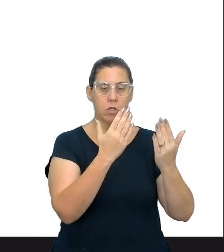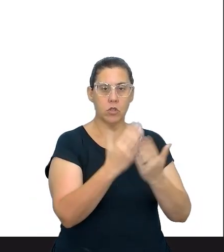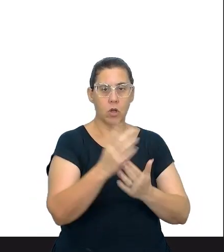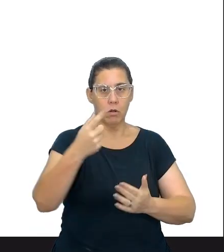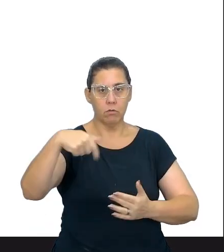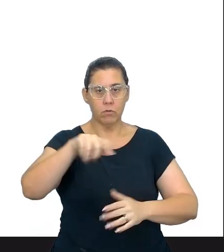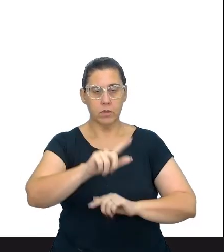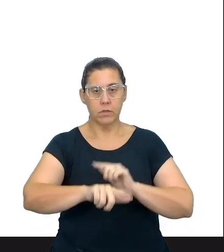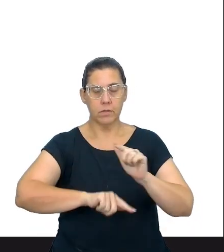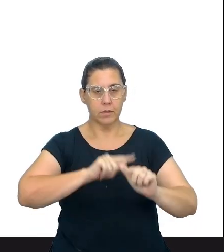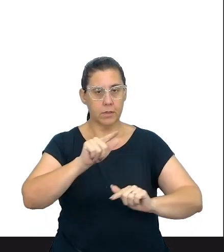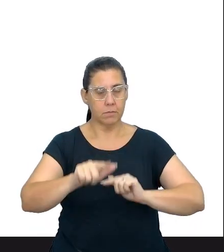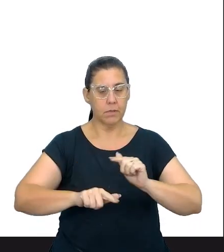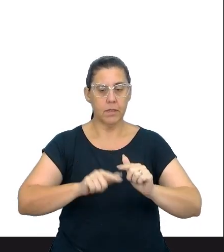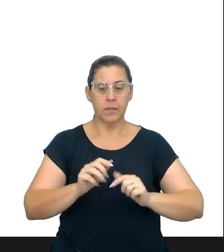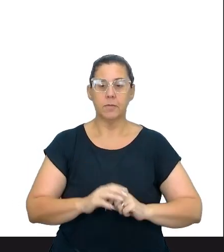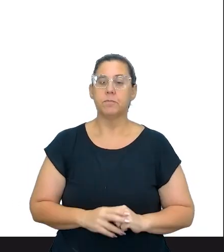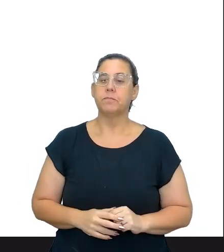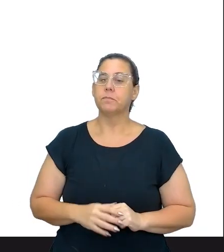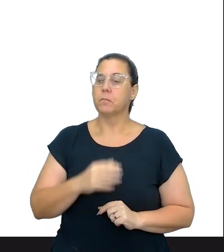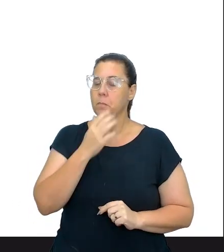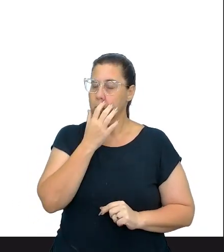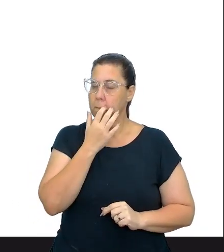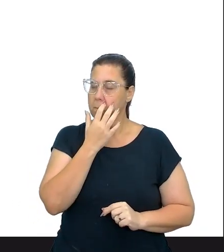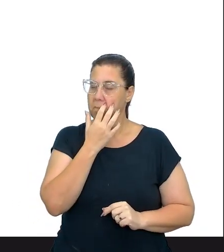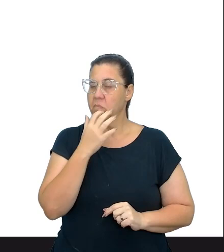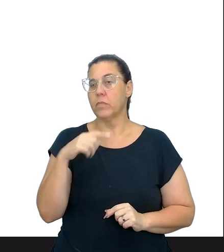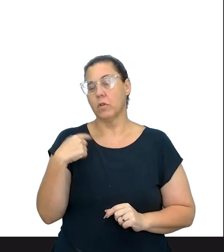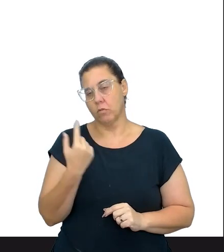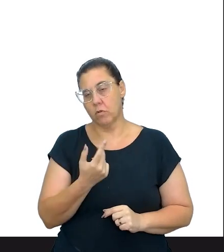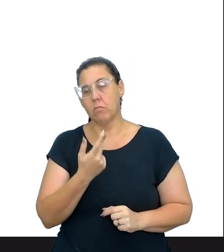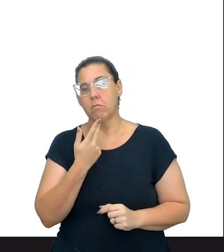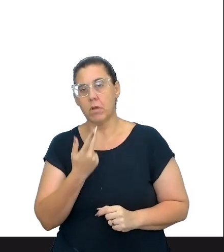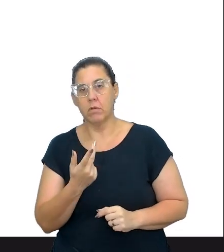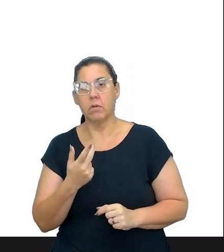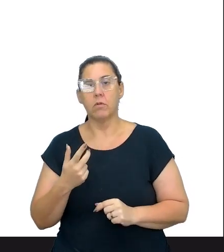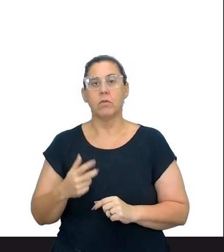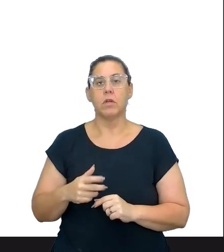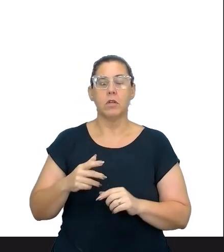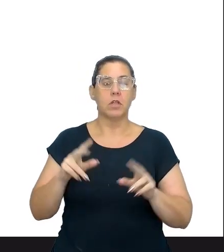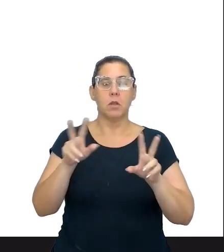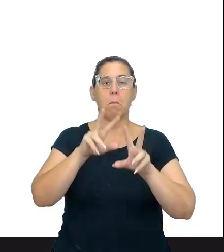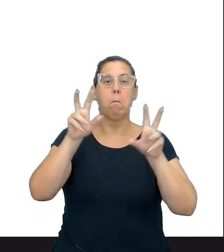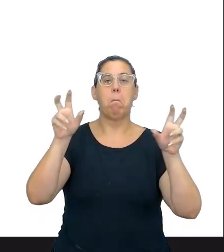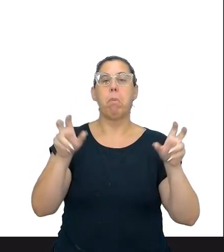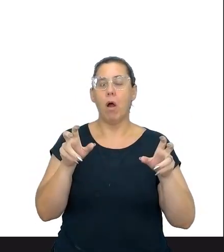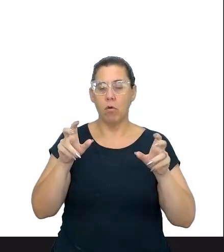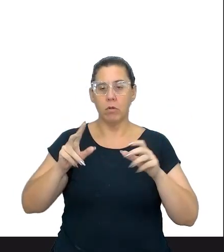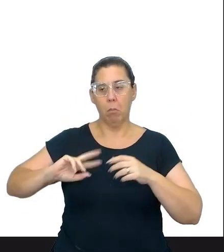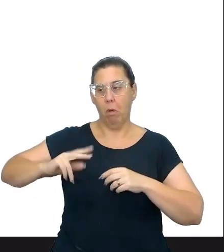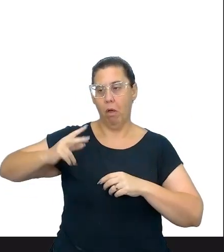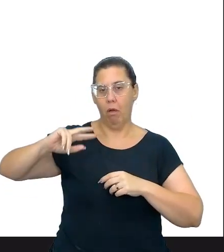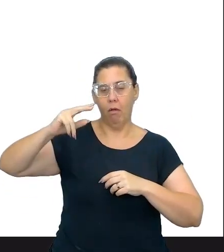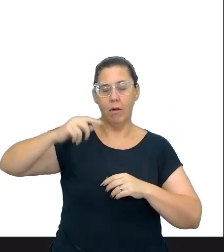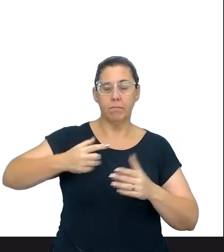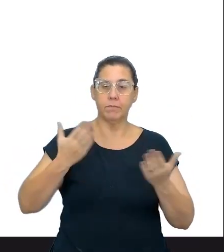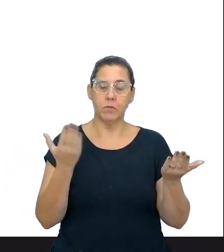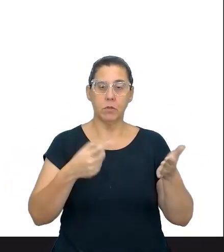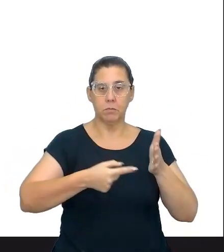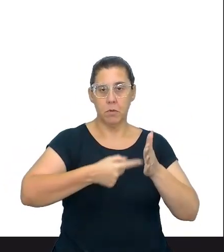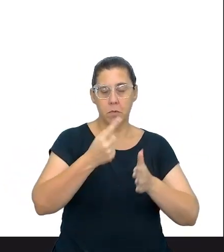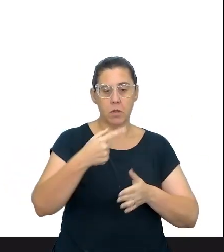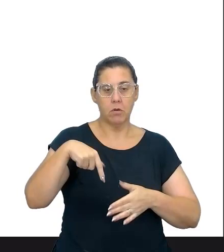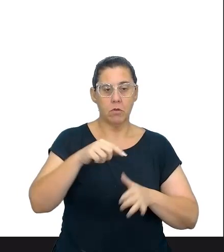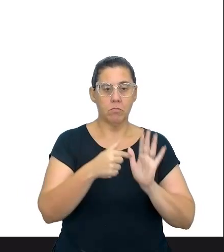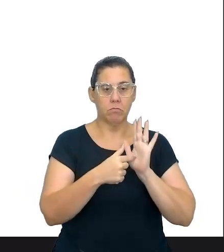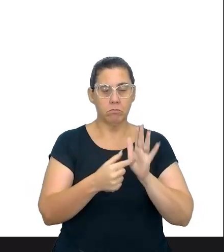vocês, o ATPC da unidade escolar, que a gente chama de desdobramento de pauta. Então, nesse primeiro momento, a